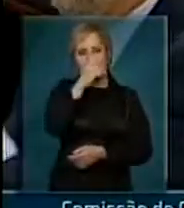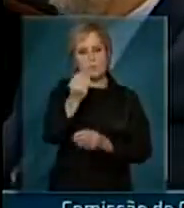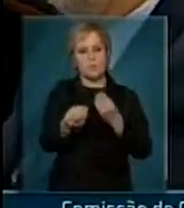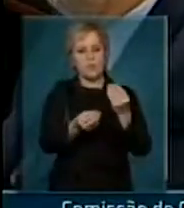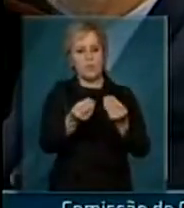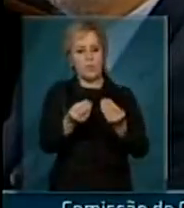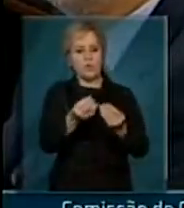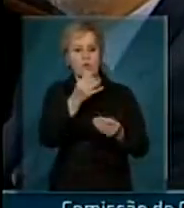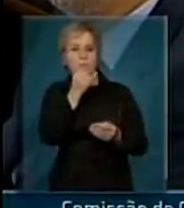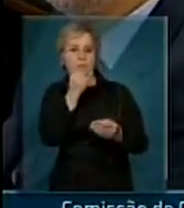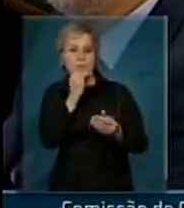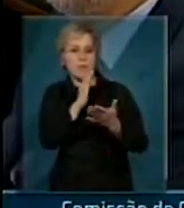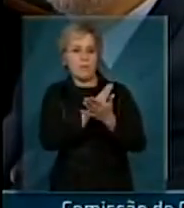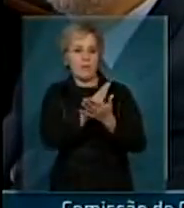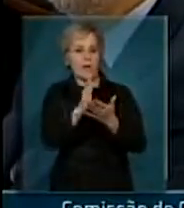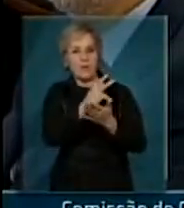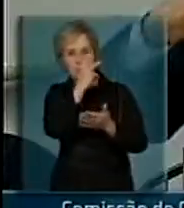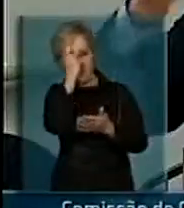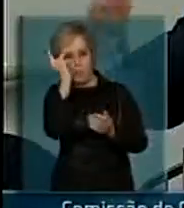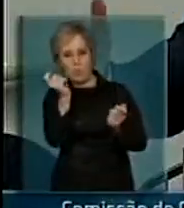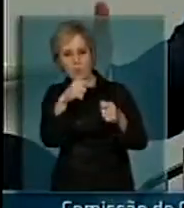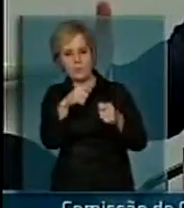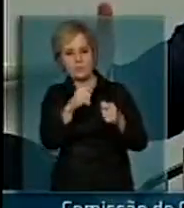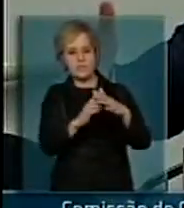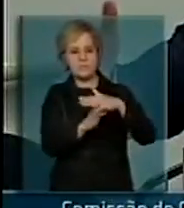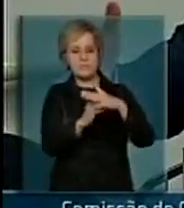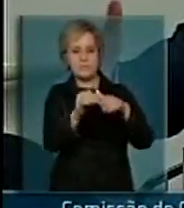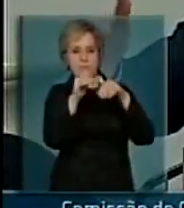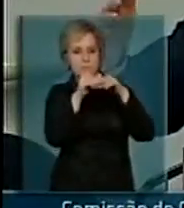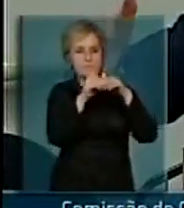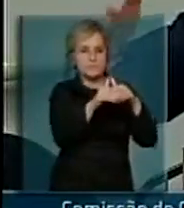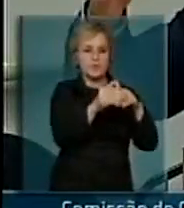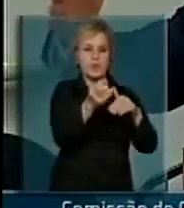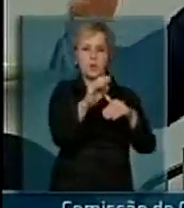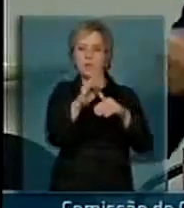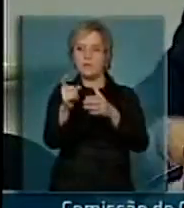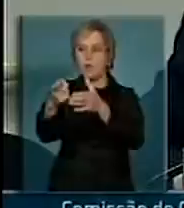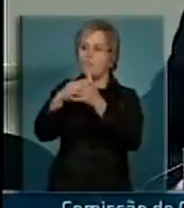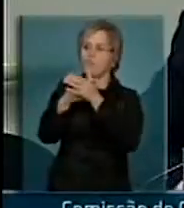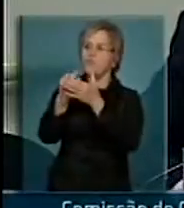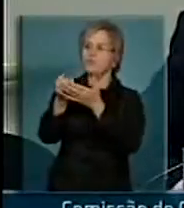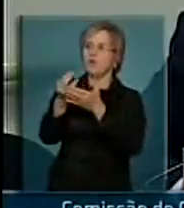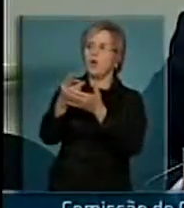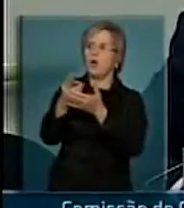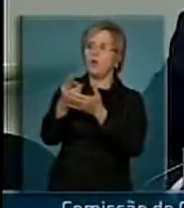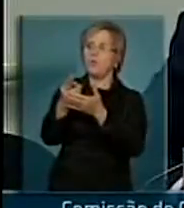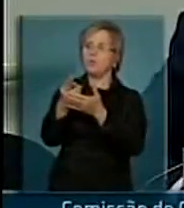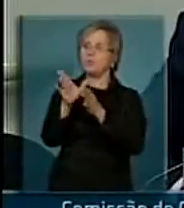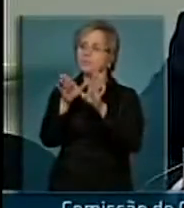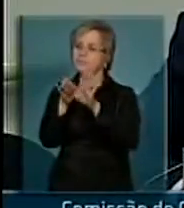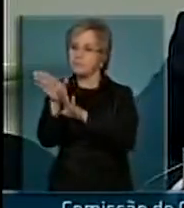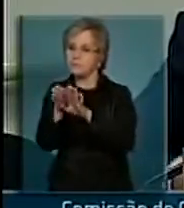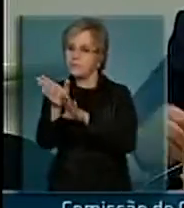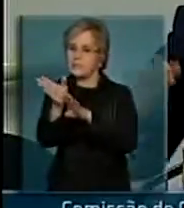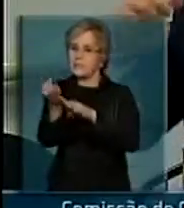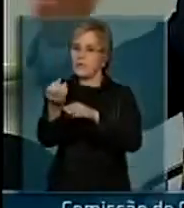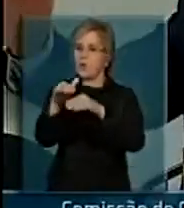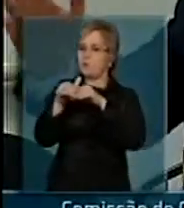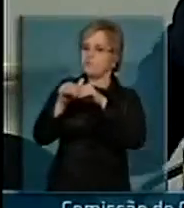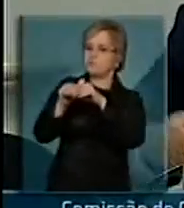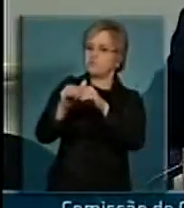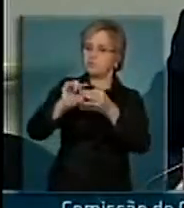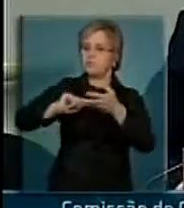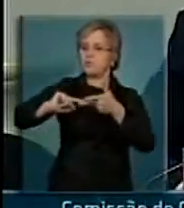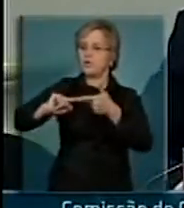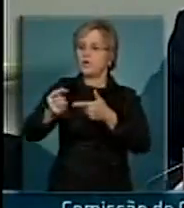leva uma advertência, ou leva uma multa, ou, se for uma inflação muito grave, fica um número